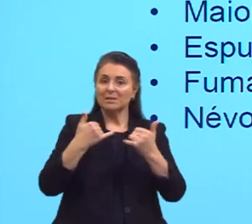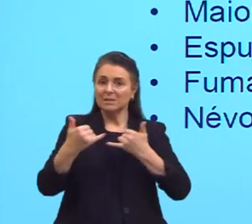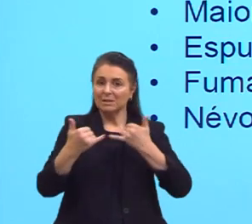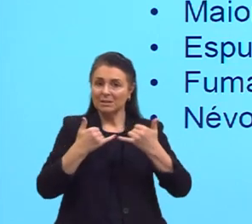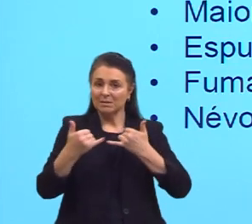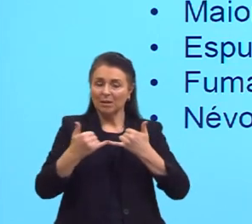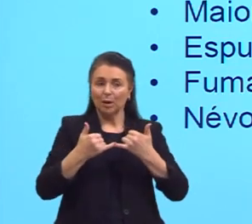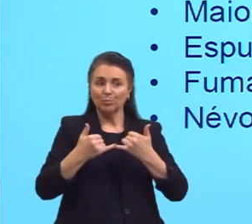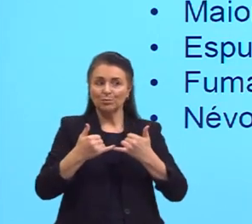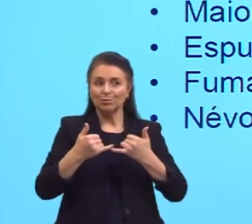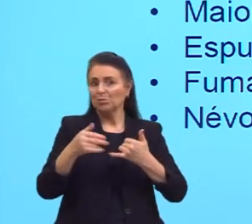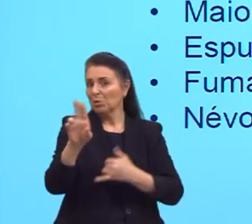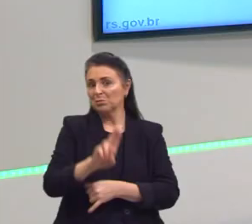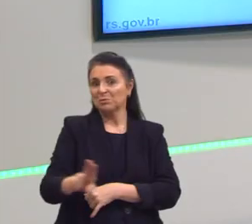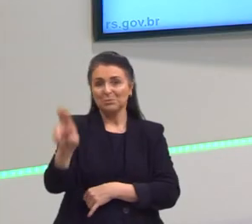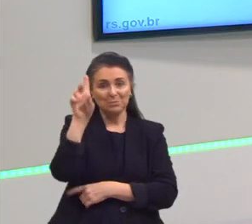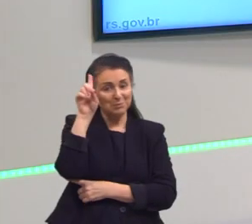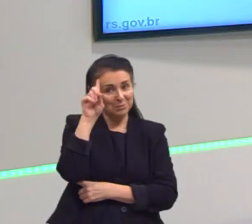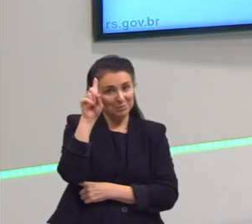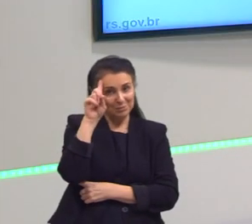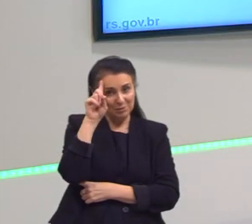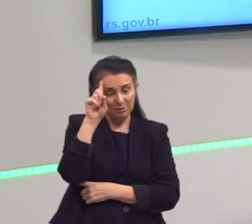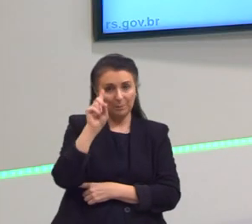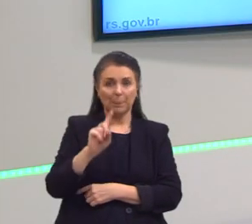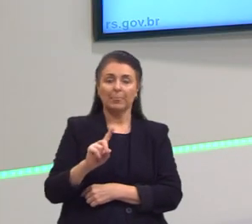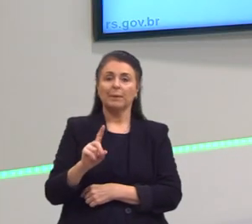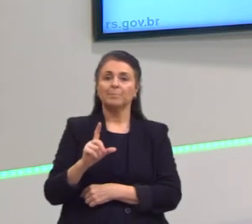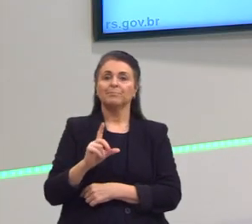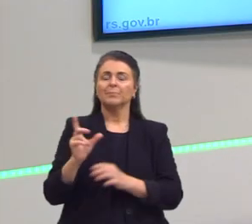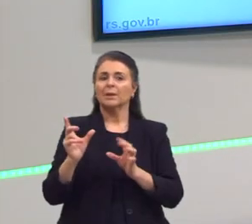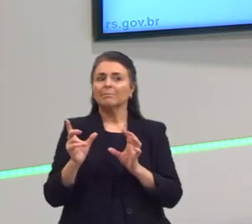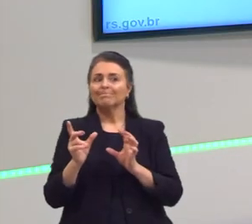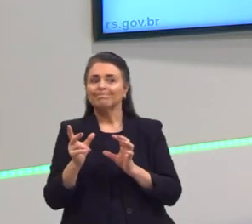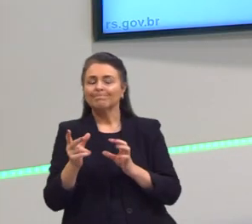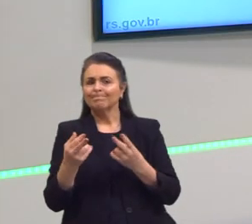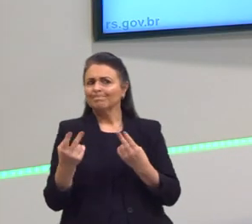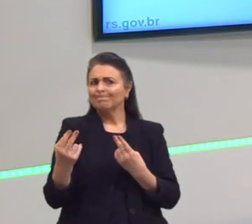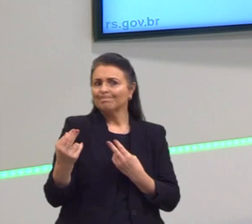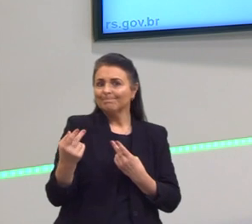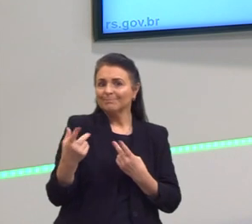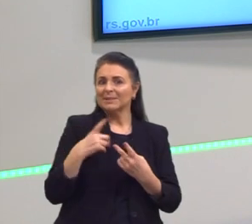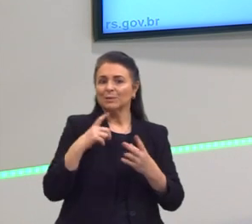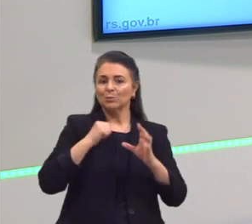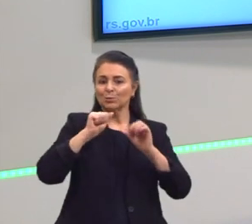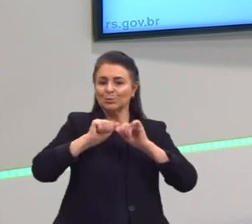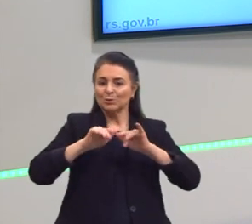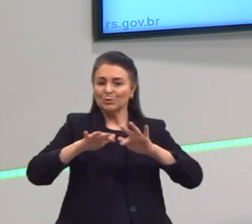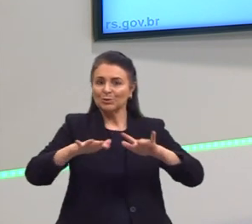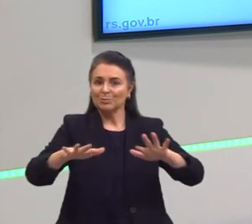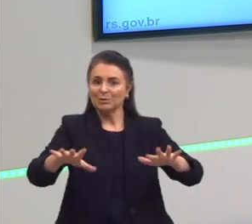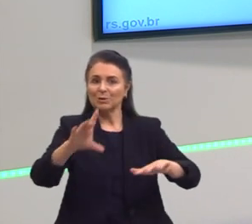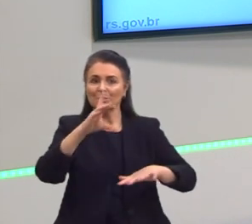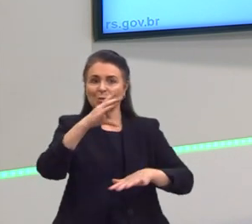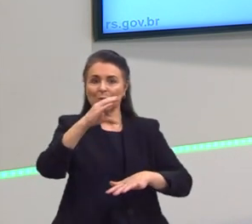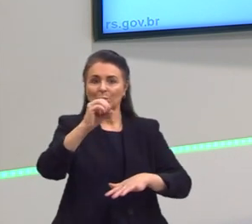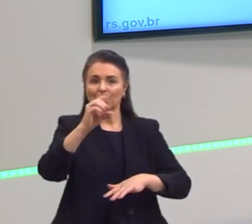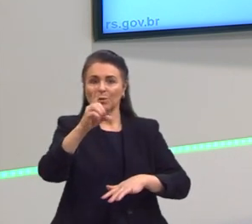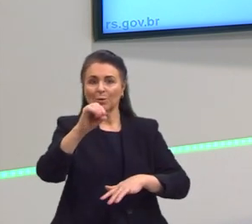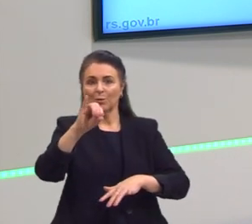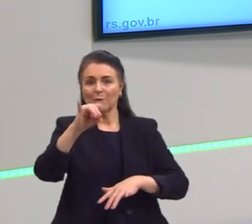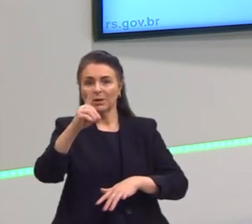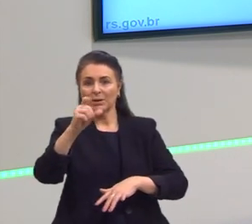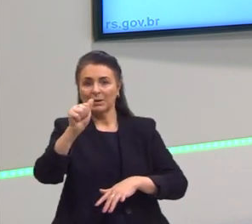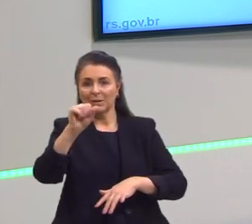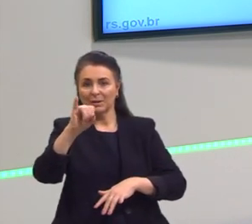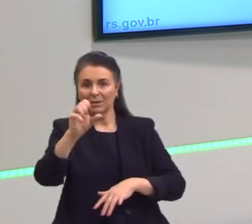do nosso dia a dia. Em comum, eles são todos dispersões coloidais. E depois que eu montei